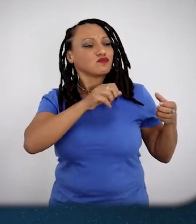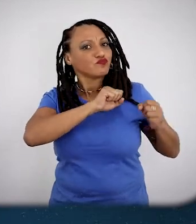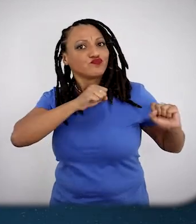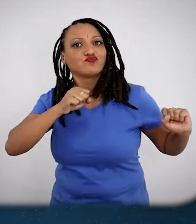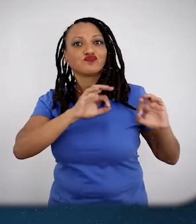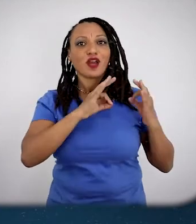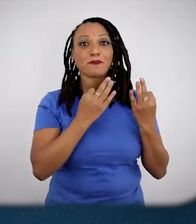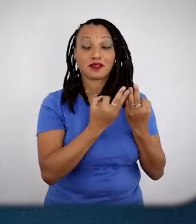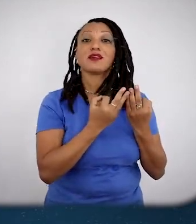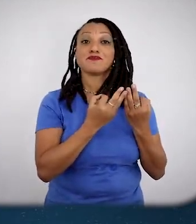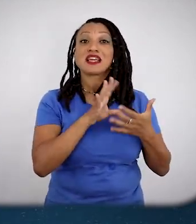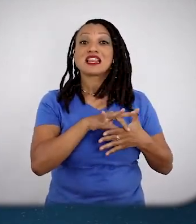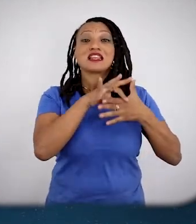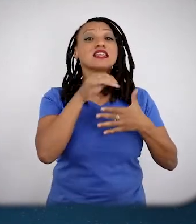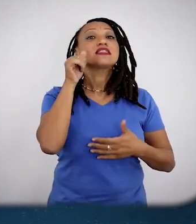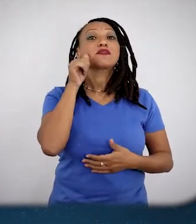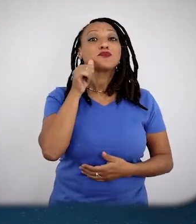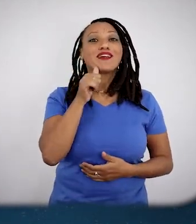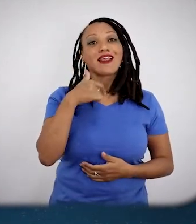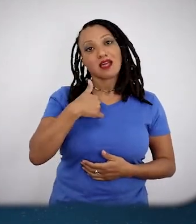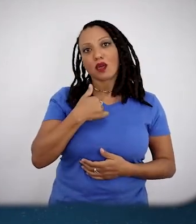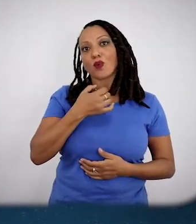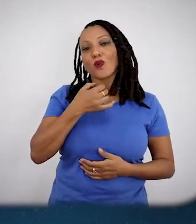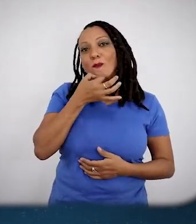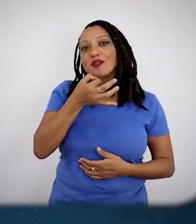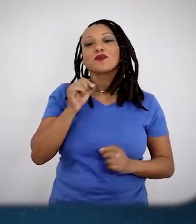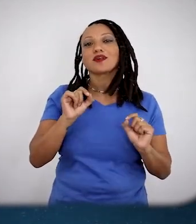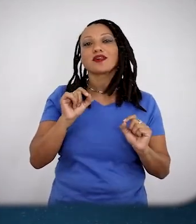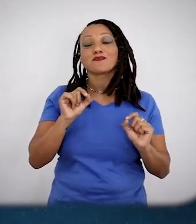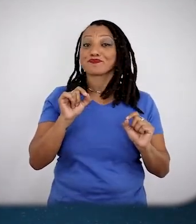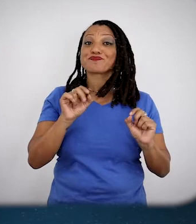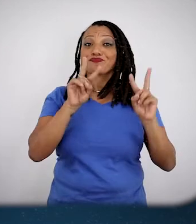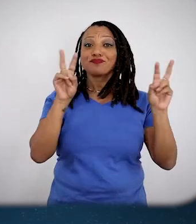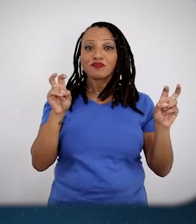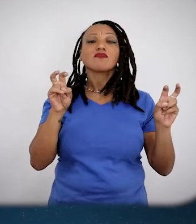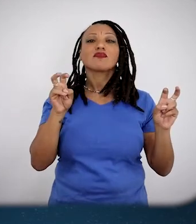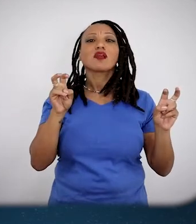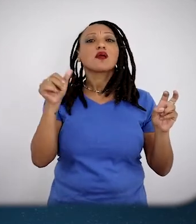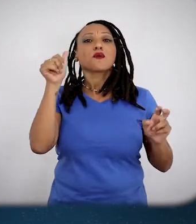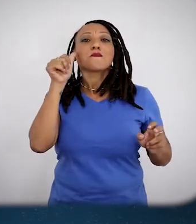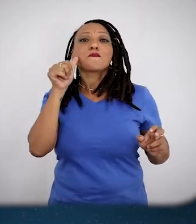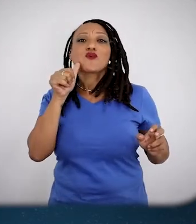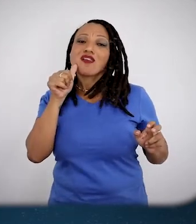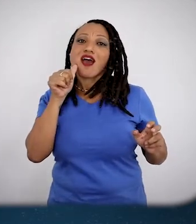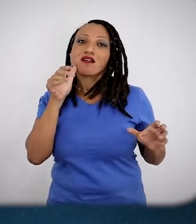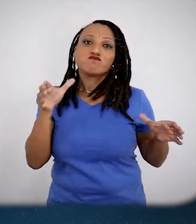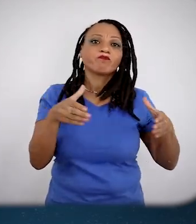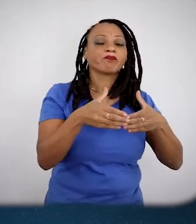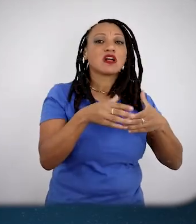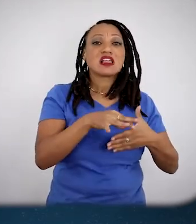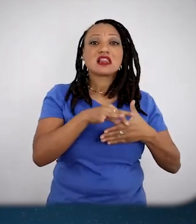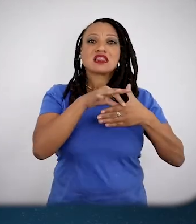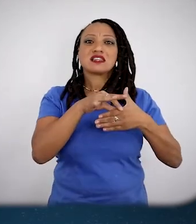por mulheres, que configurou, em certa medida, aquilo que eu costumo chamar de um matriarcado da miséria, que é a